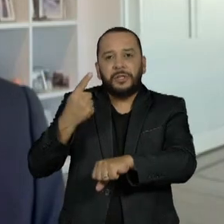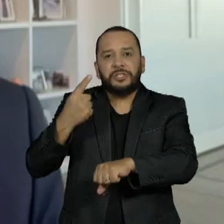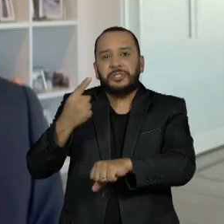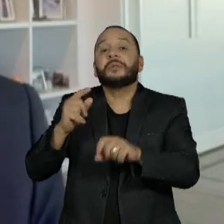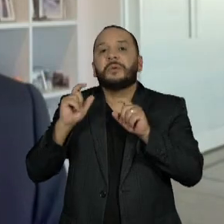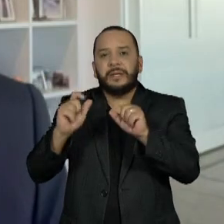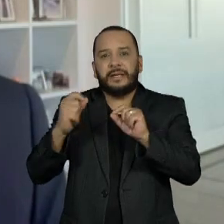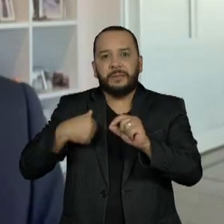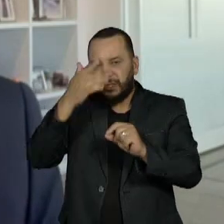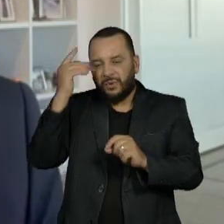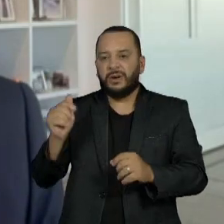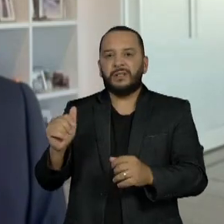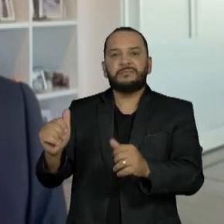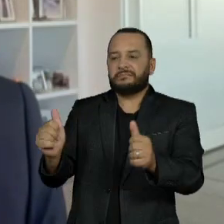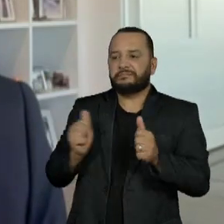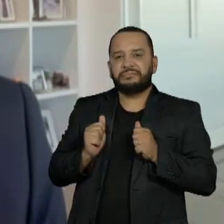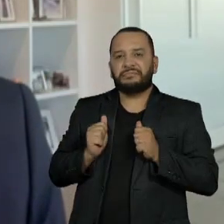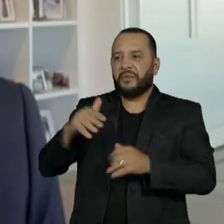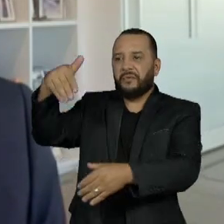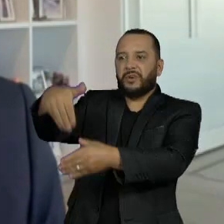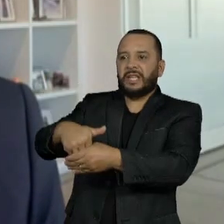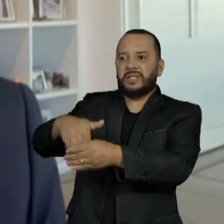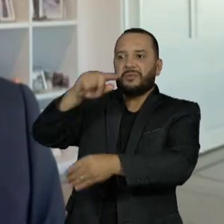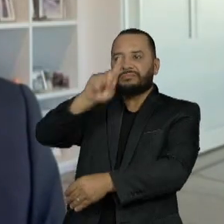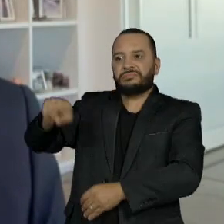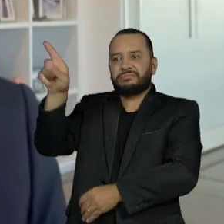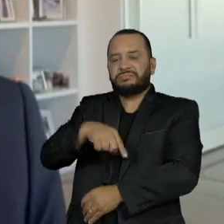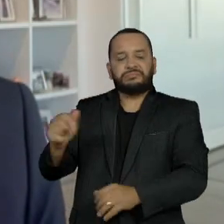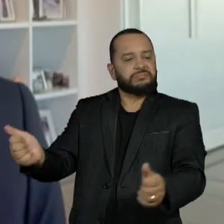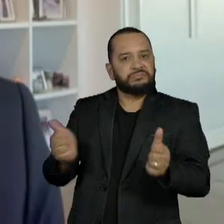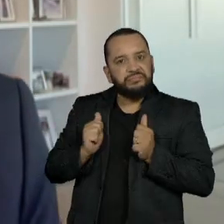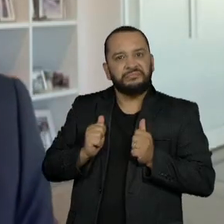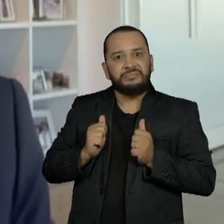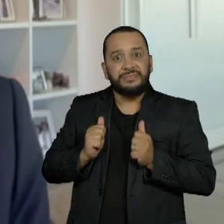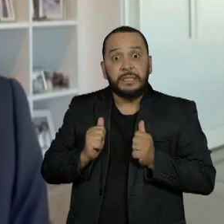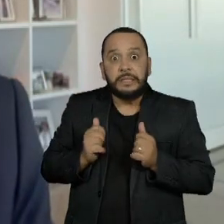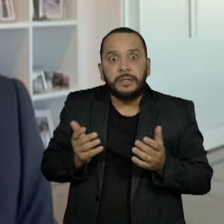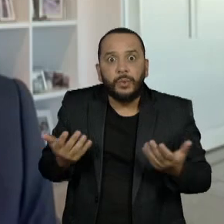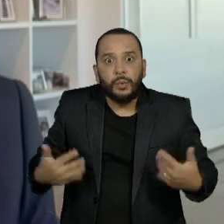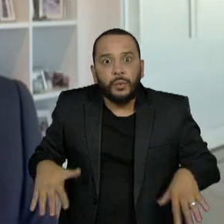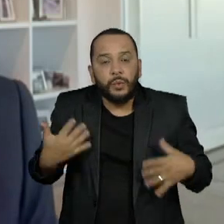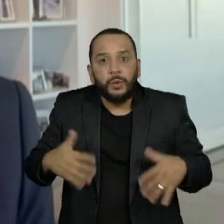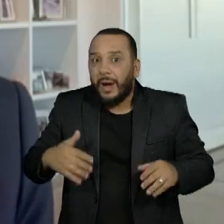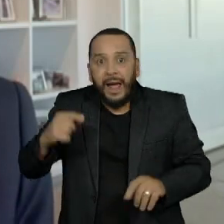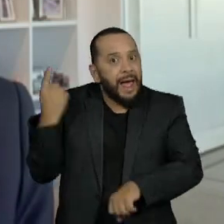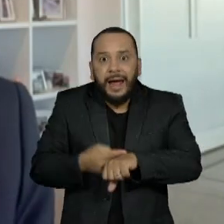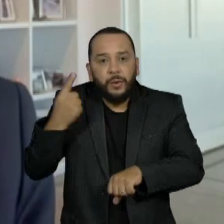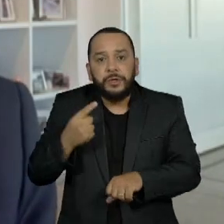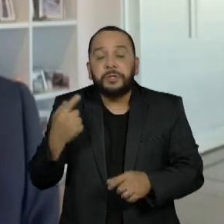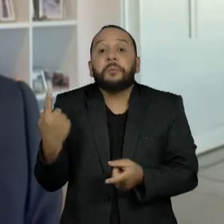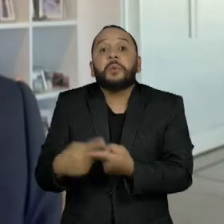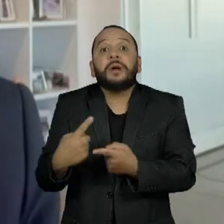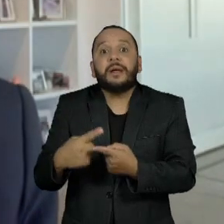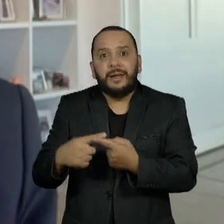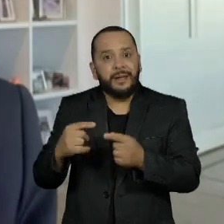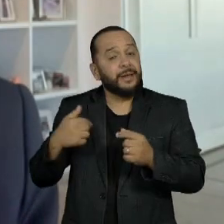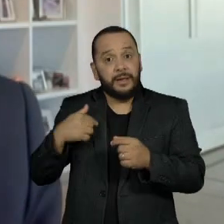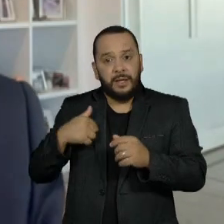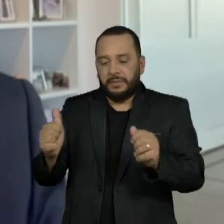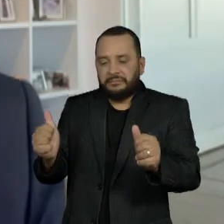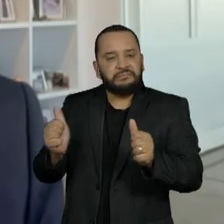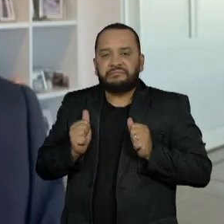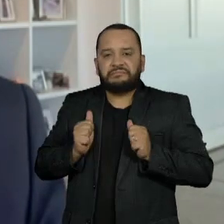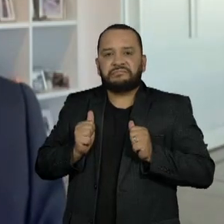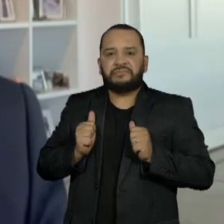menos conseguirão agora. O problema é que a abstenção não se verifica de forma homogênea